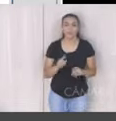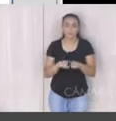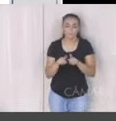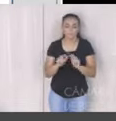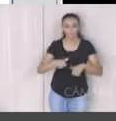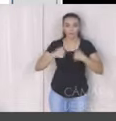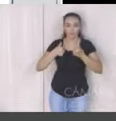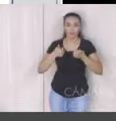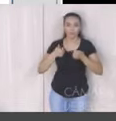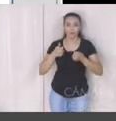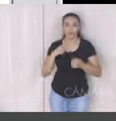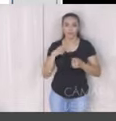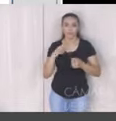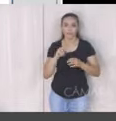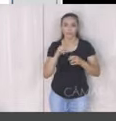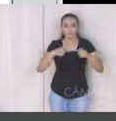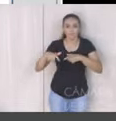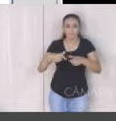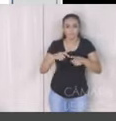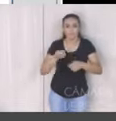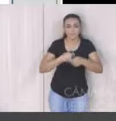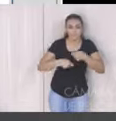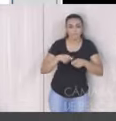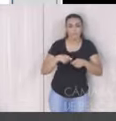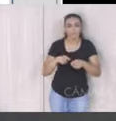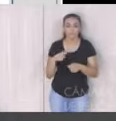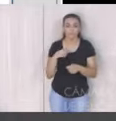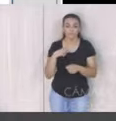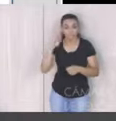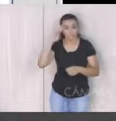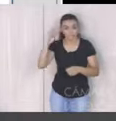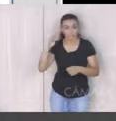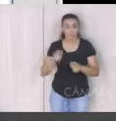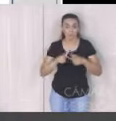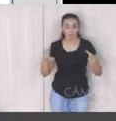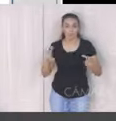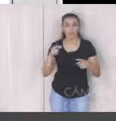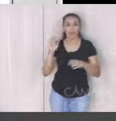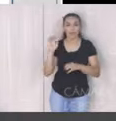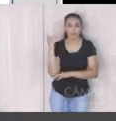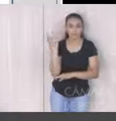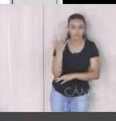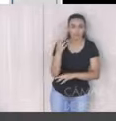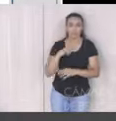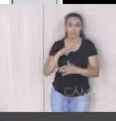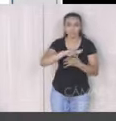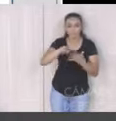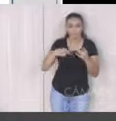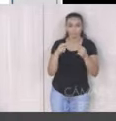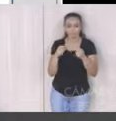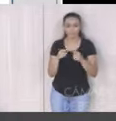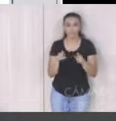condições ambientais das unidades administrativas da Fundação, com ênfase em educação ambiental, conservação da biodiversidade e